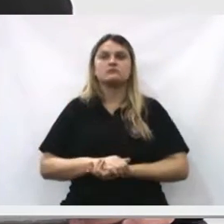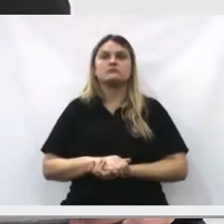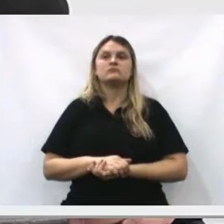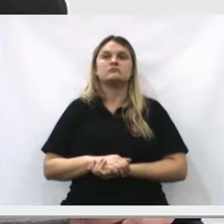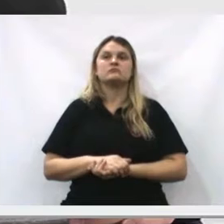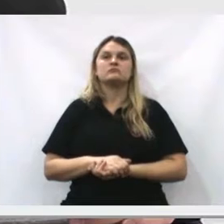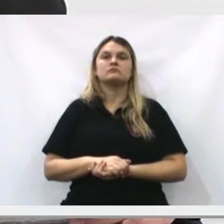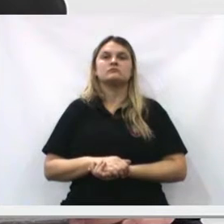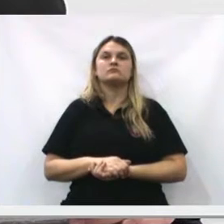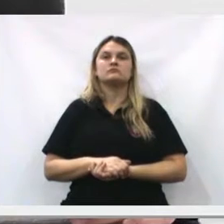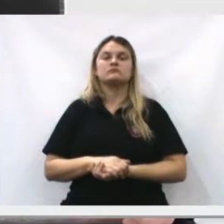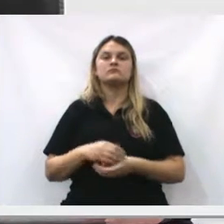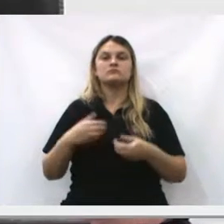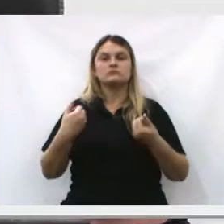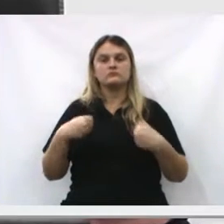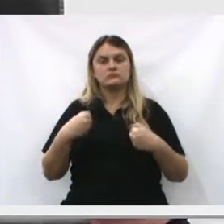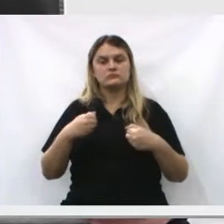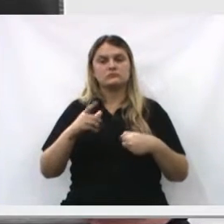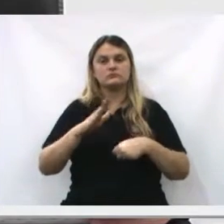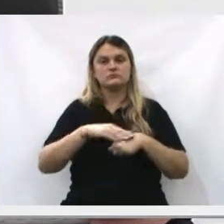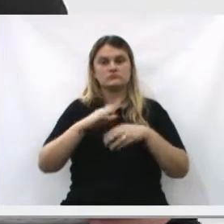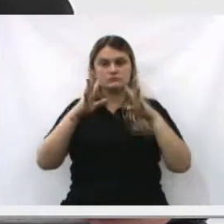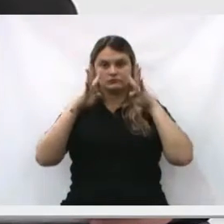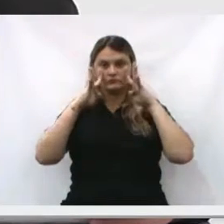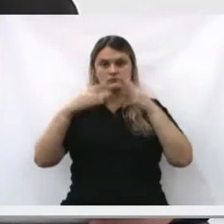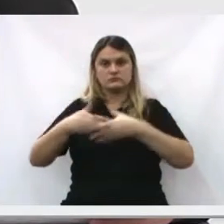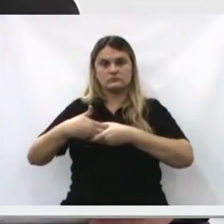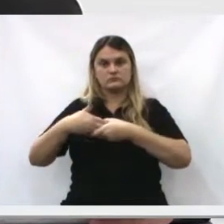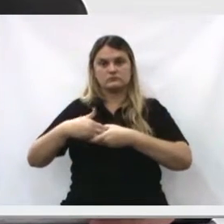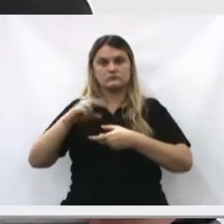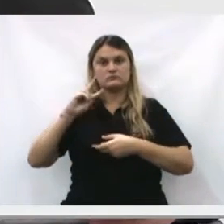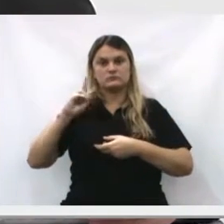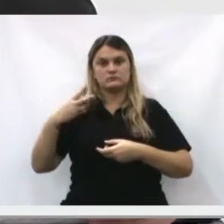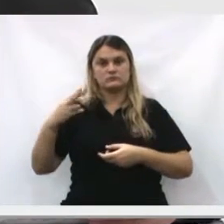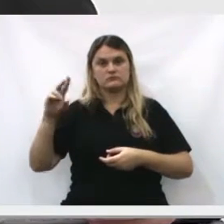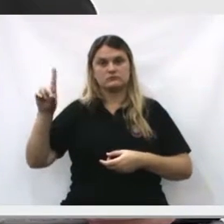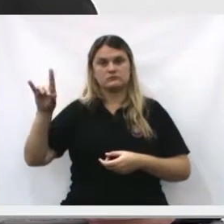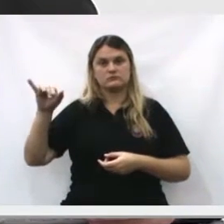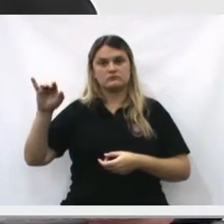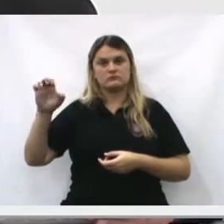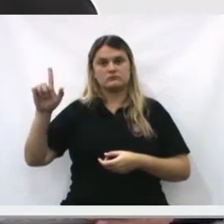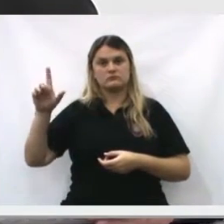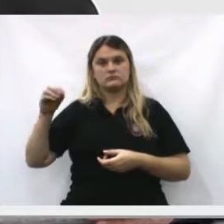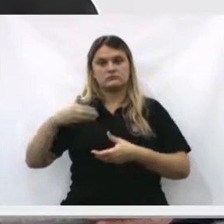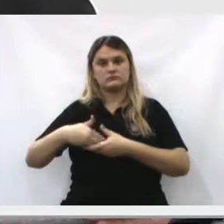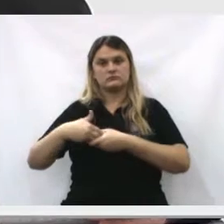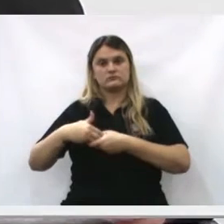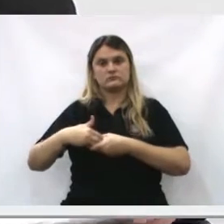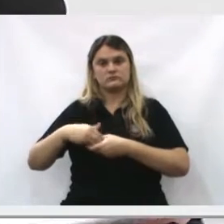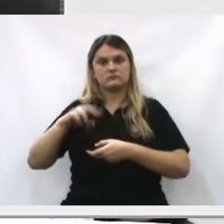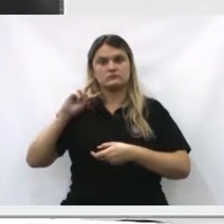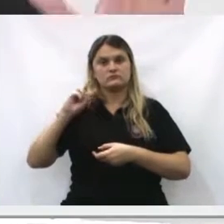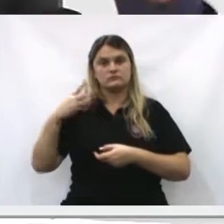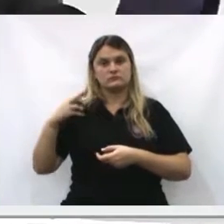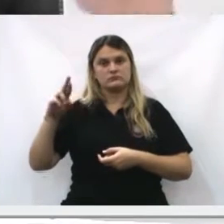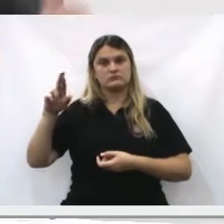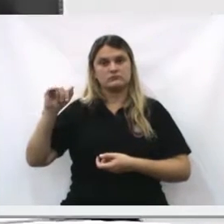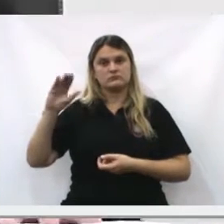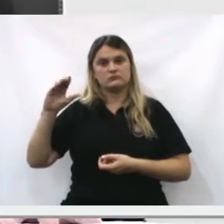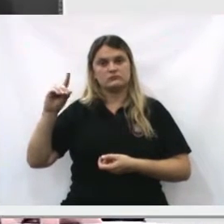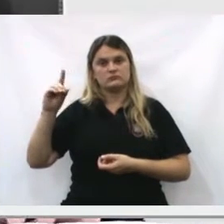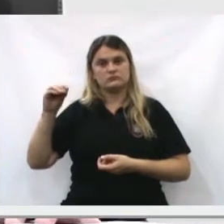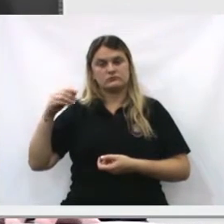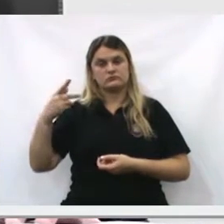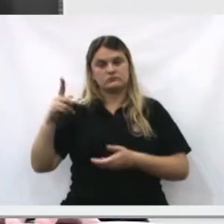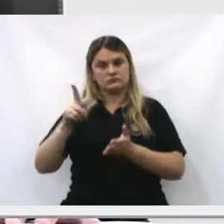decorrer. Todas elas. Então, precisamos estar atentos. Parabéns, vereador Diego, esse é teu papel. Parabéns, vereador